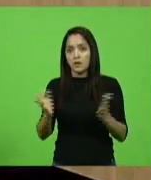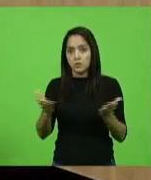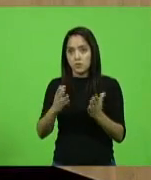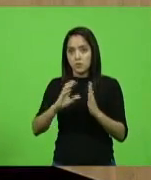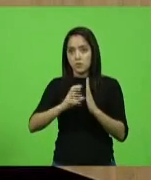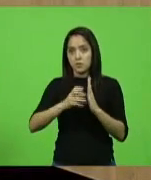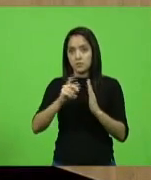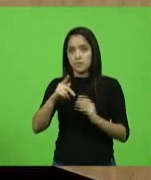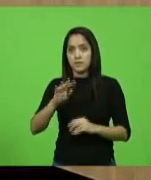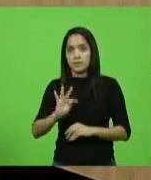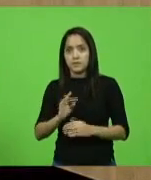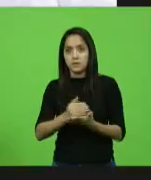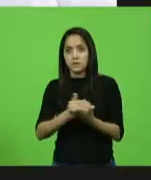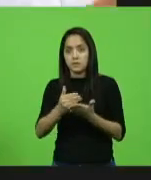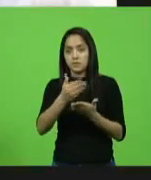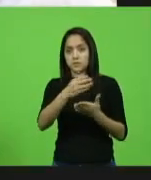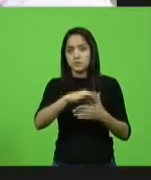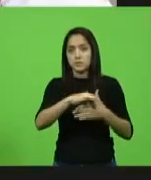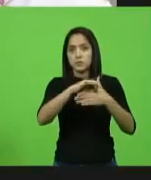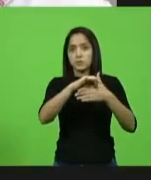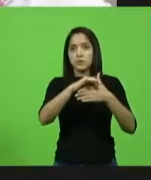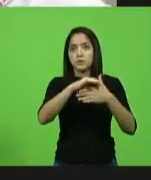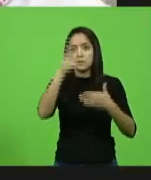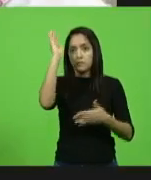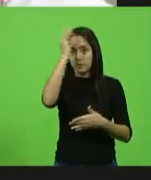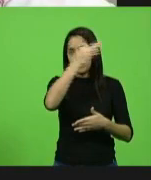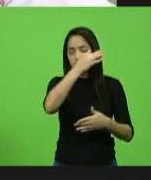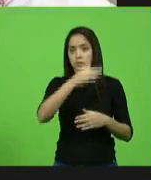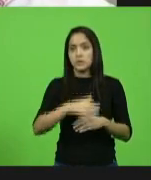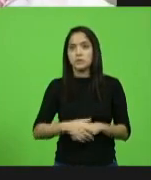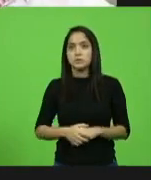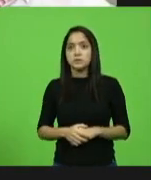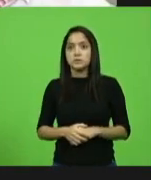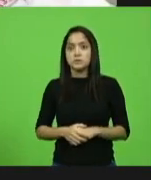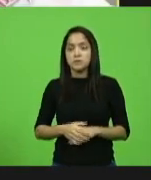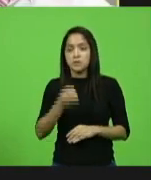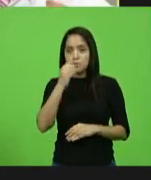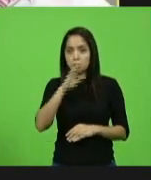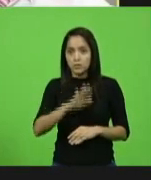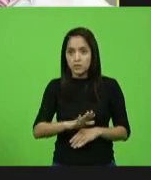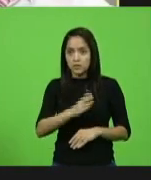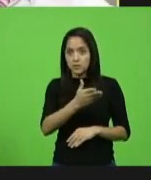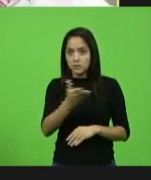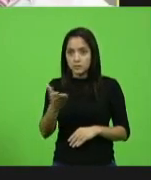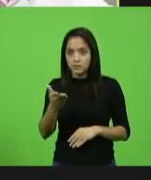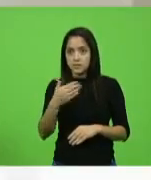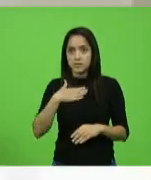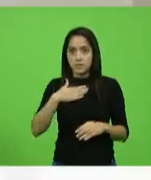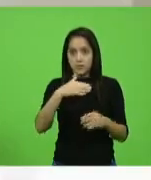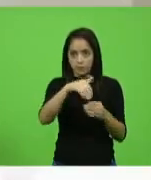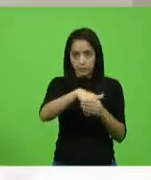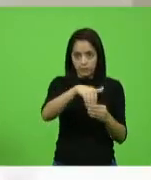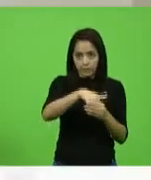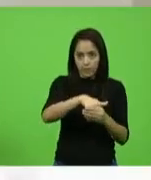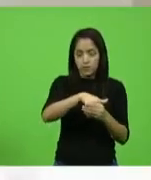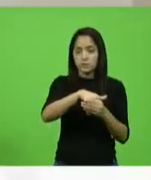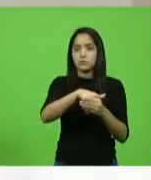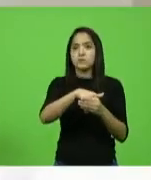pelo líder, o deputado Fabiano da Luz. Boa tarde a todos. Eu voto no deputado Laércio Schuster,